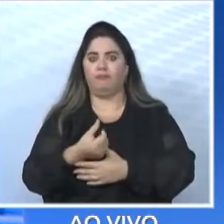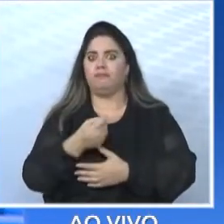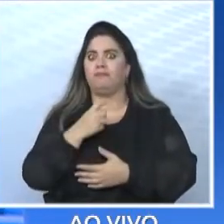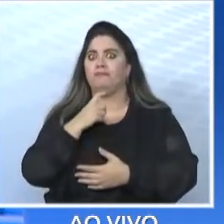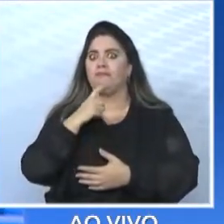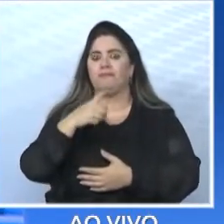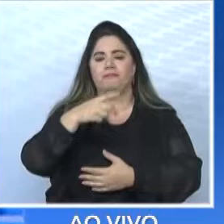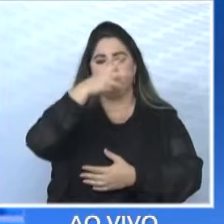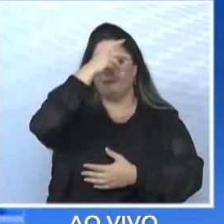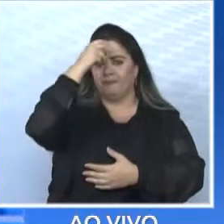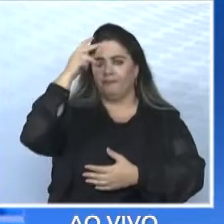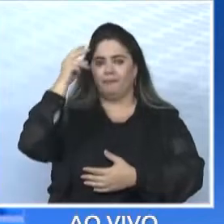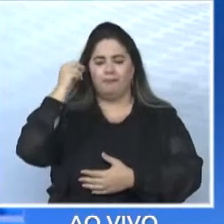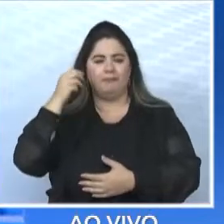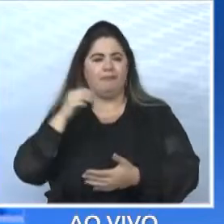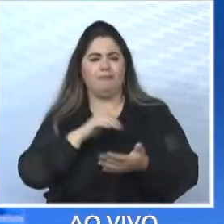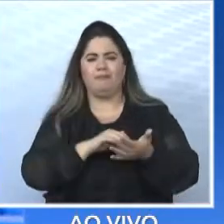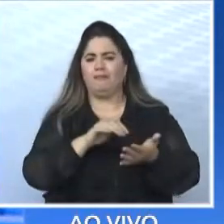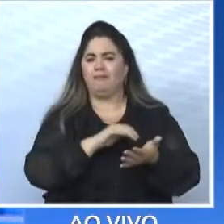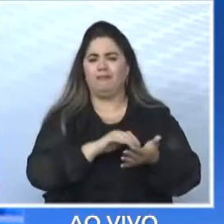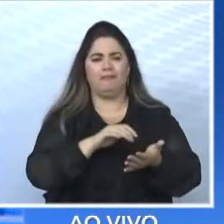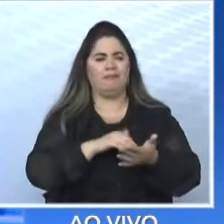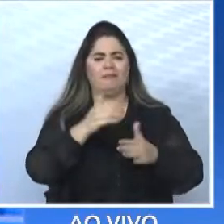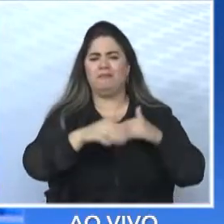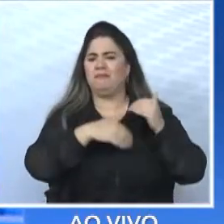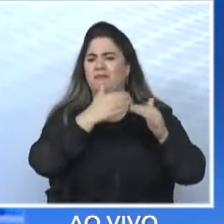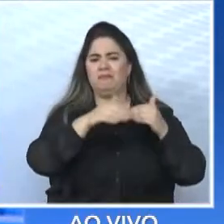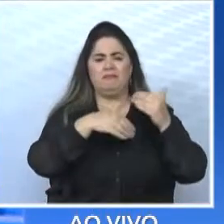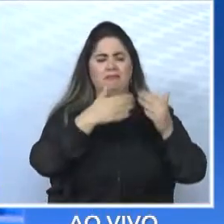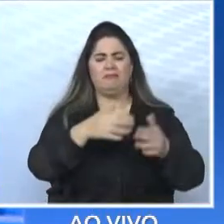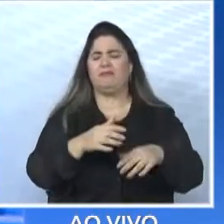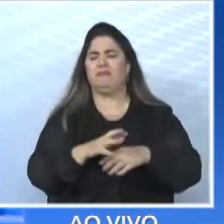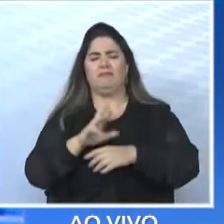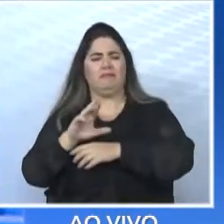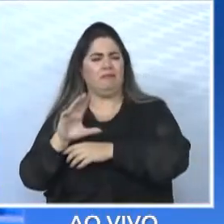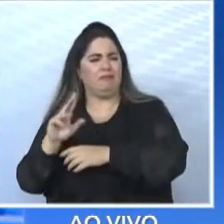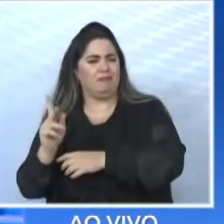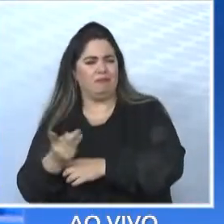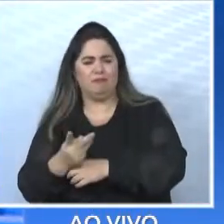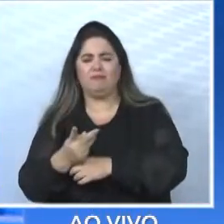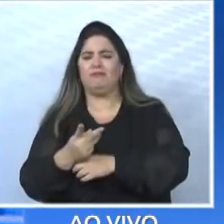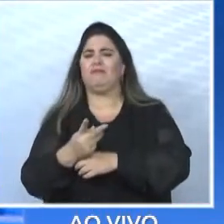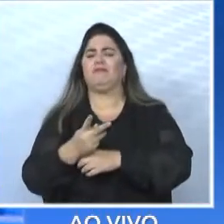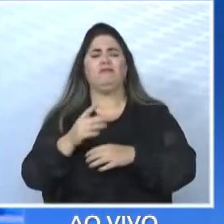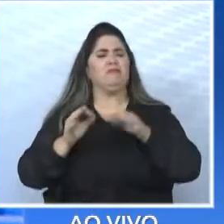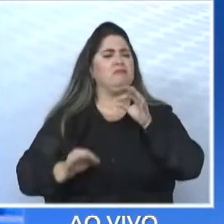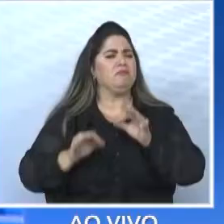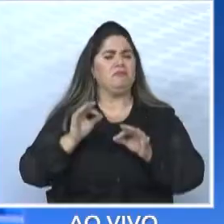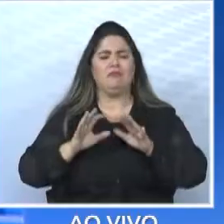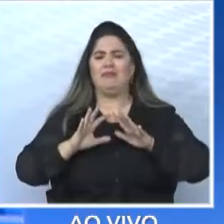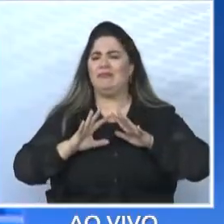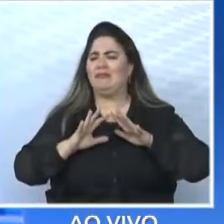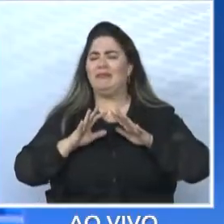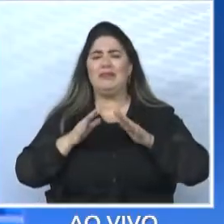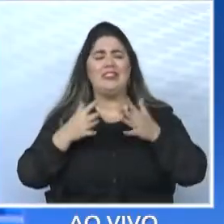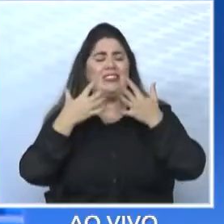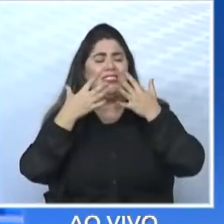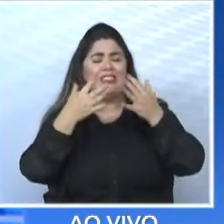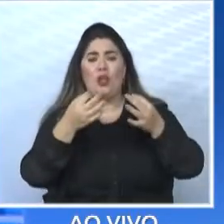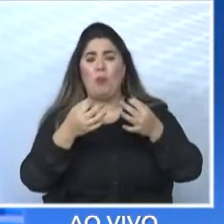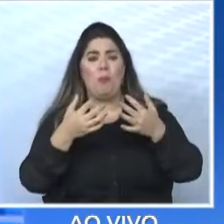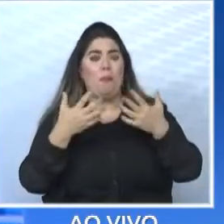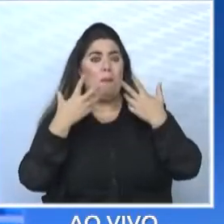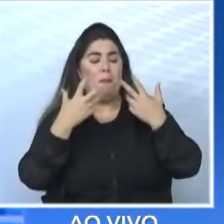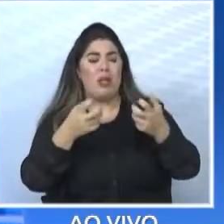secretários de desenvolvimento, secretários de recursos humanos, secretários de jurídicos, ninguém percebeu que esse caminho não era o